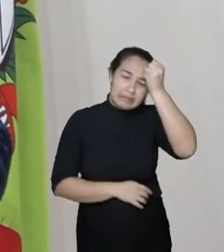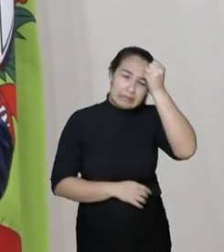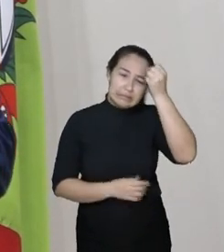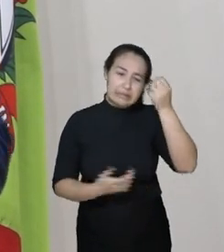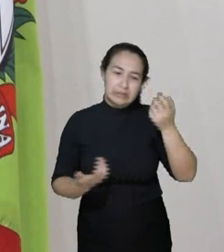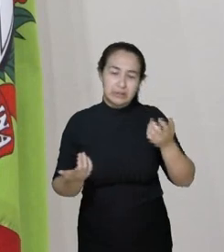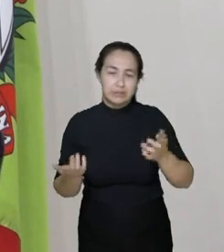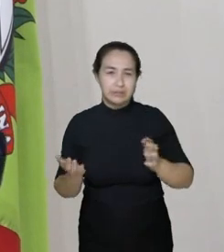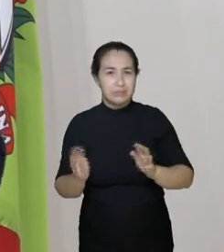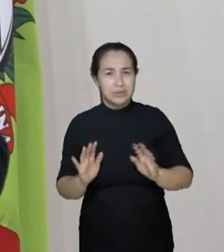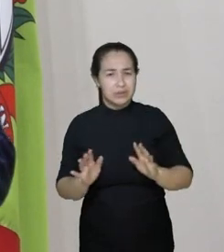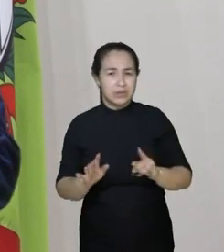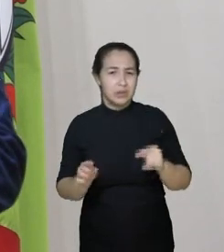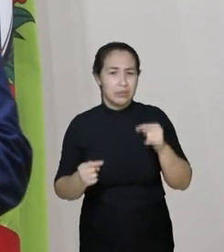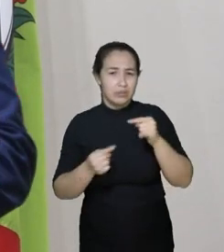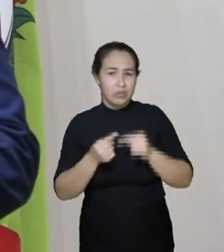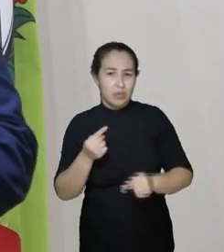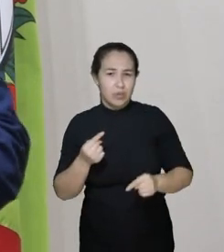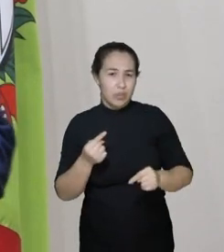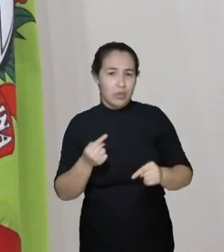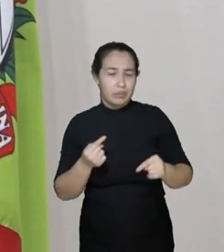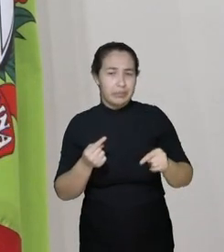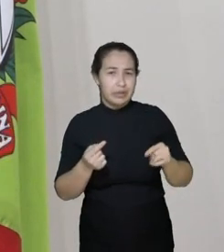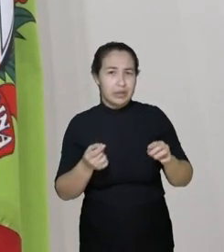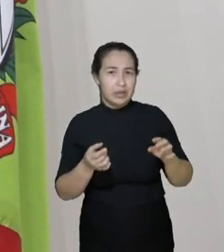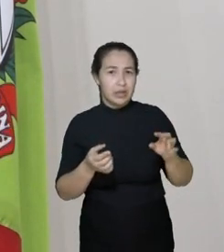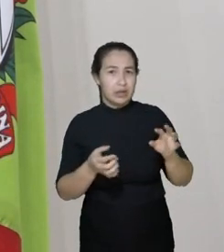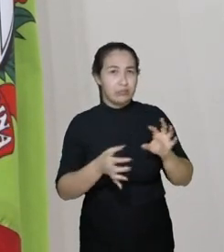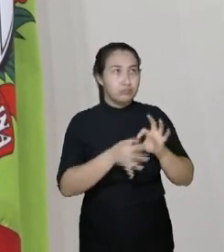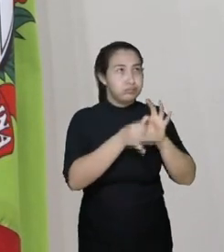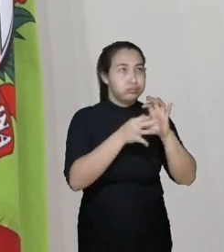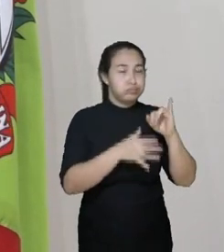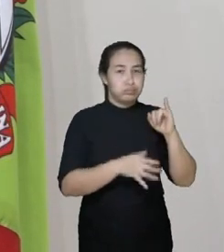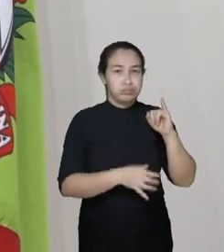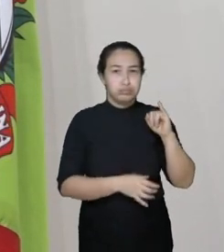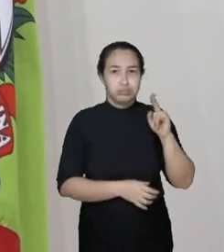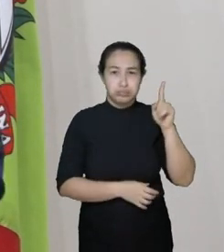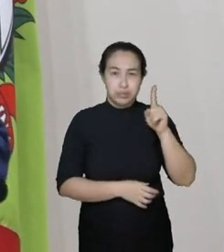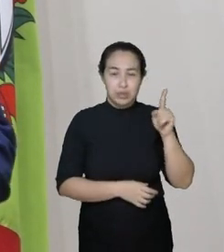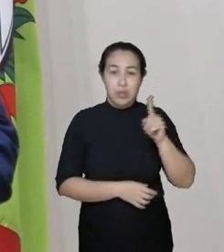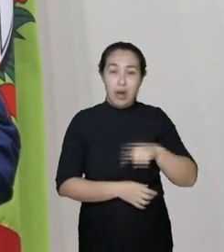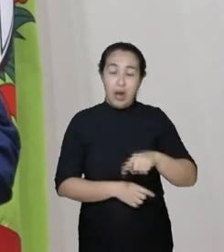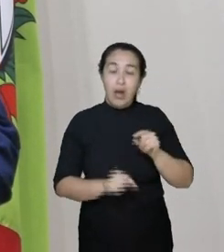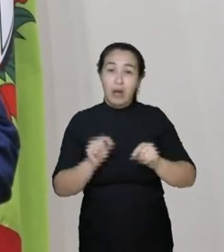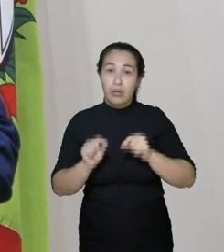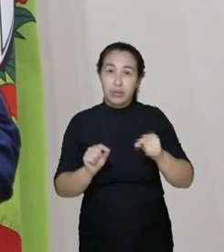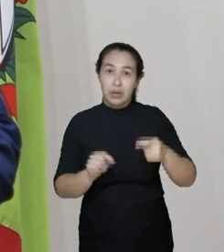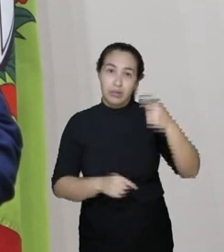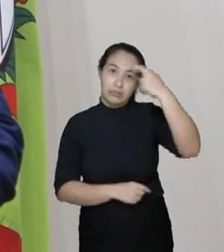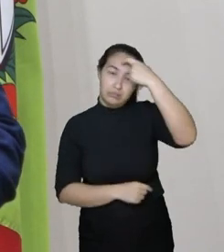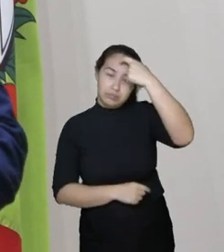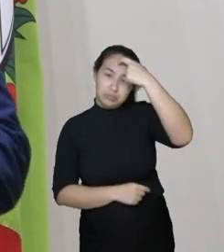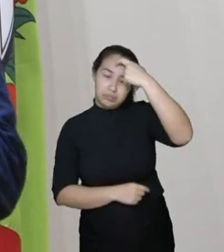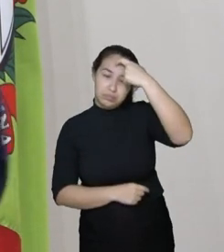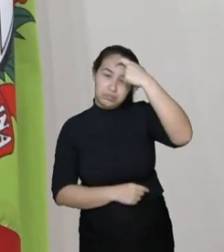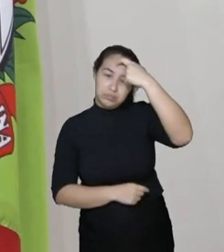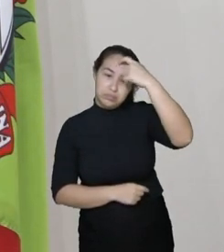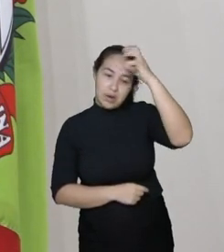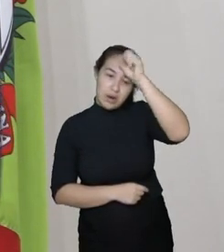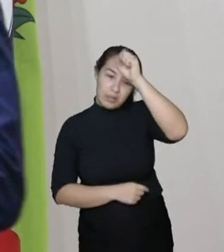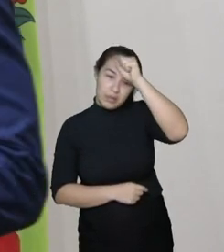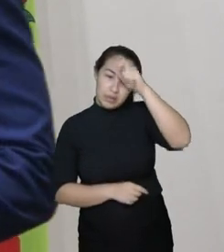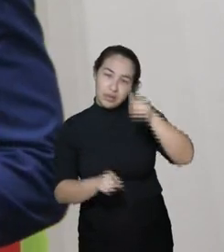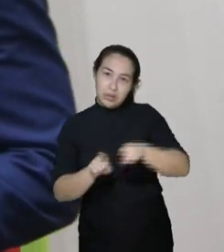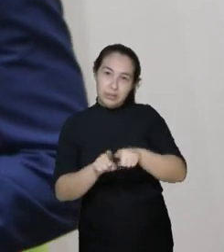é espiritual. É de que forma? É com conscientização e com luta